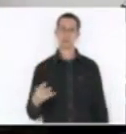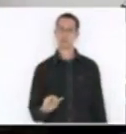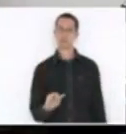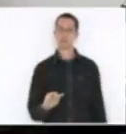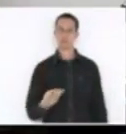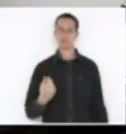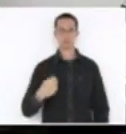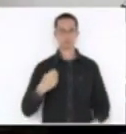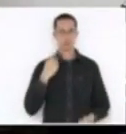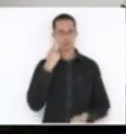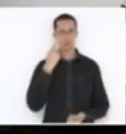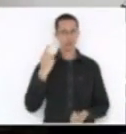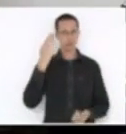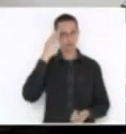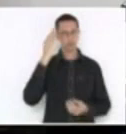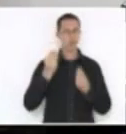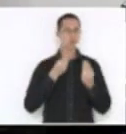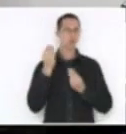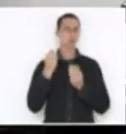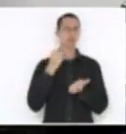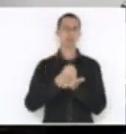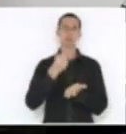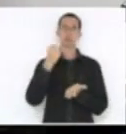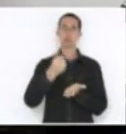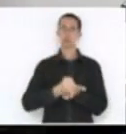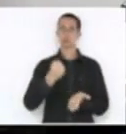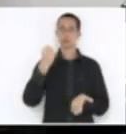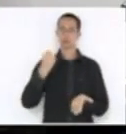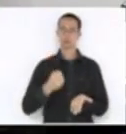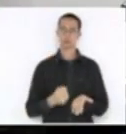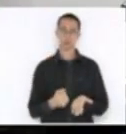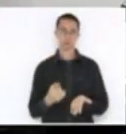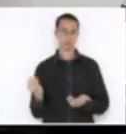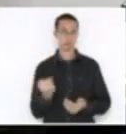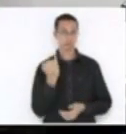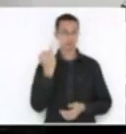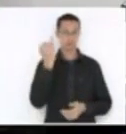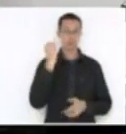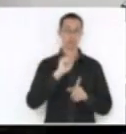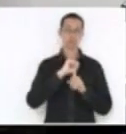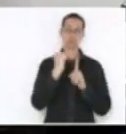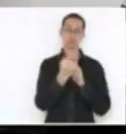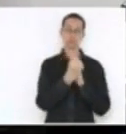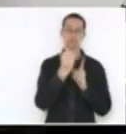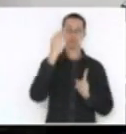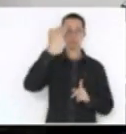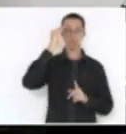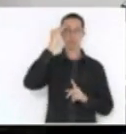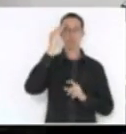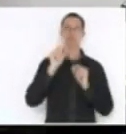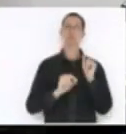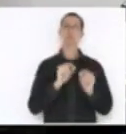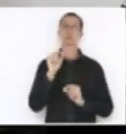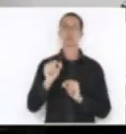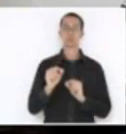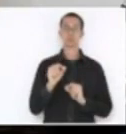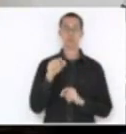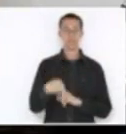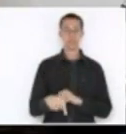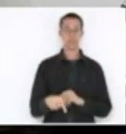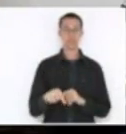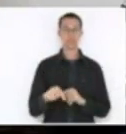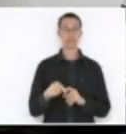contrato que nós vamos fazer. É importante a sociedade catarinense compreender que isso é um empréstimo.